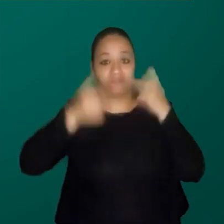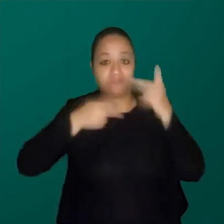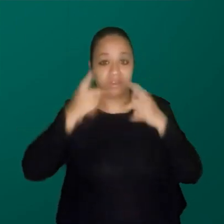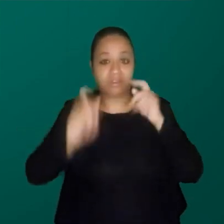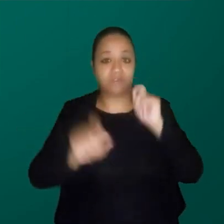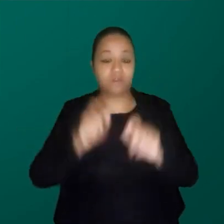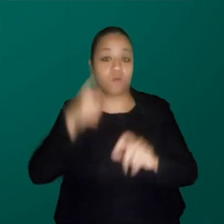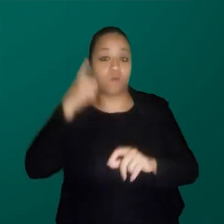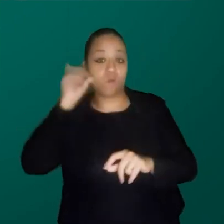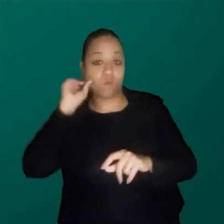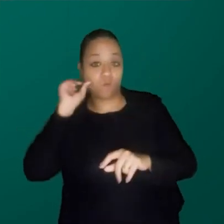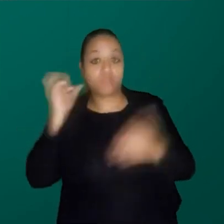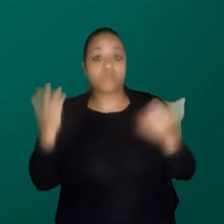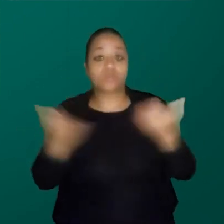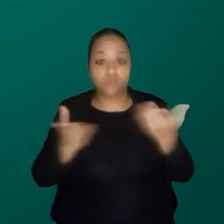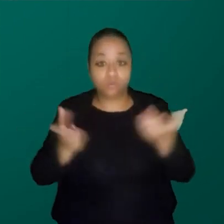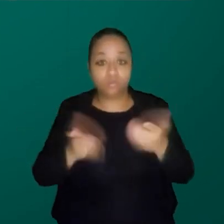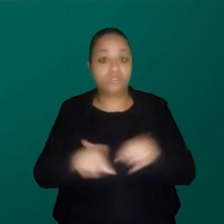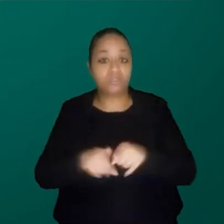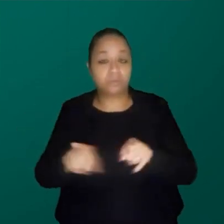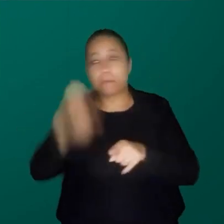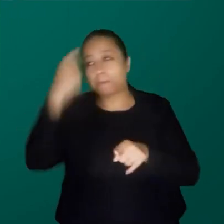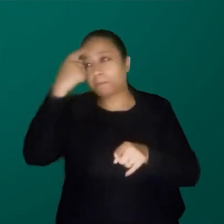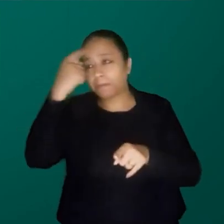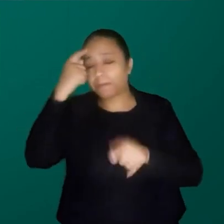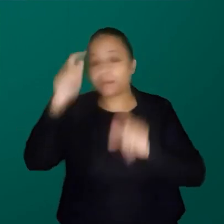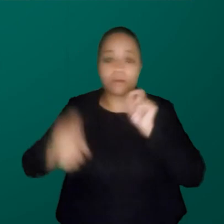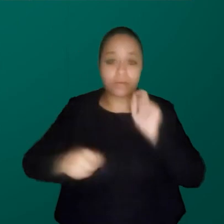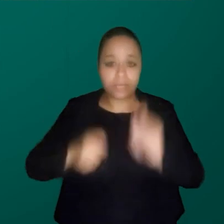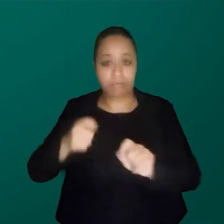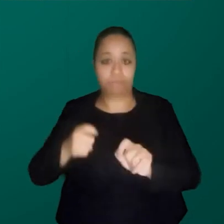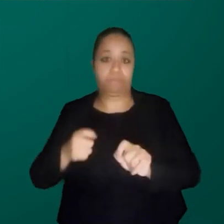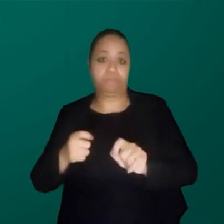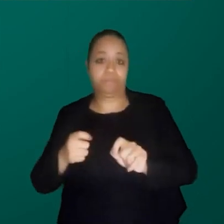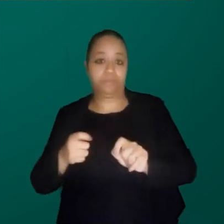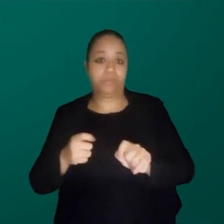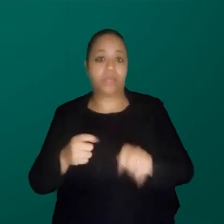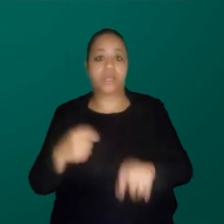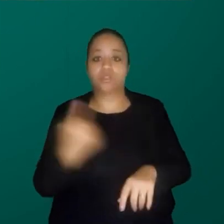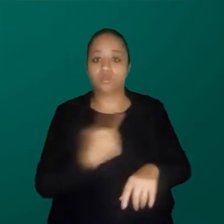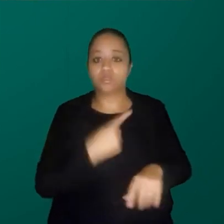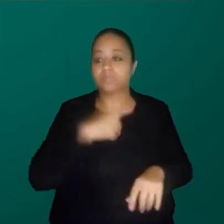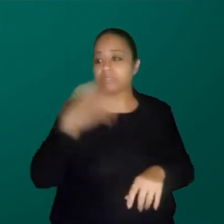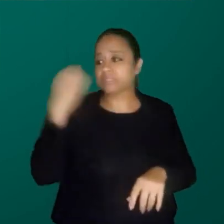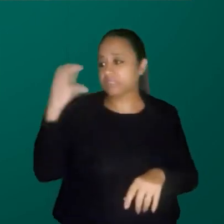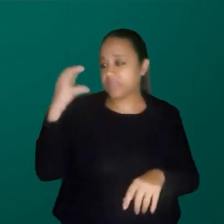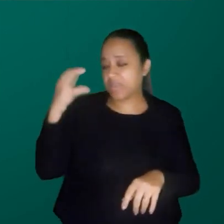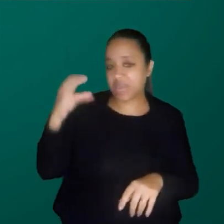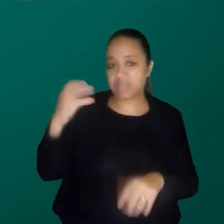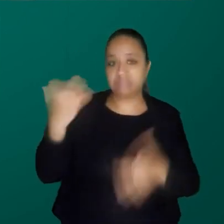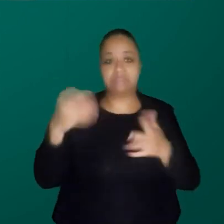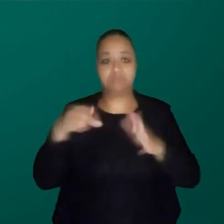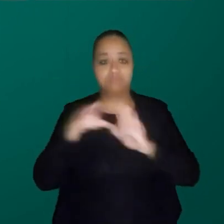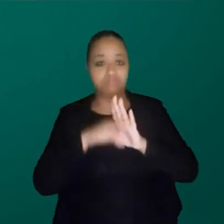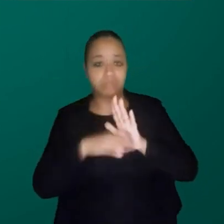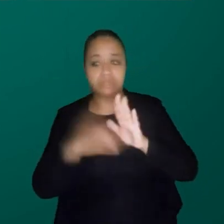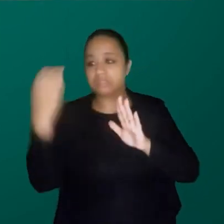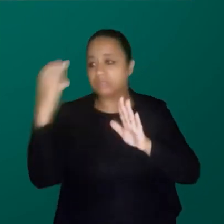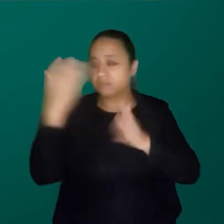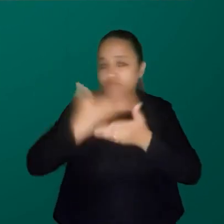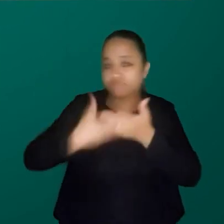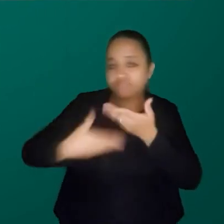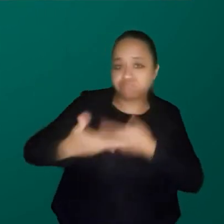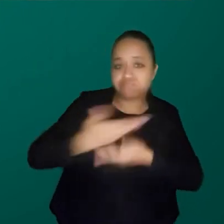ouviu ontem e hoje também, essa ideia de uma ciência normativa, de uma ciência hegemônica, e aí tem